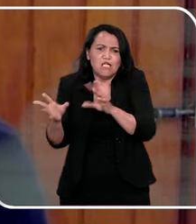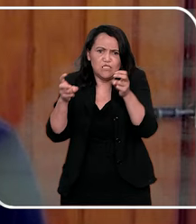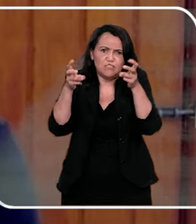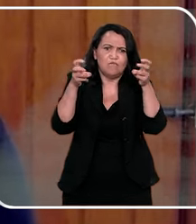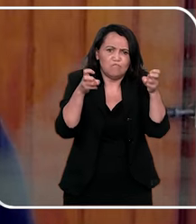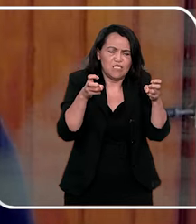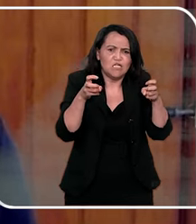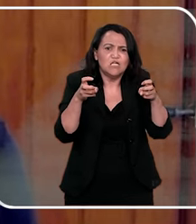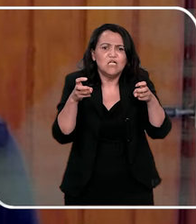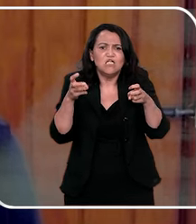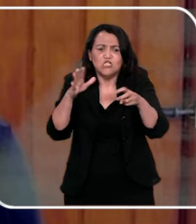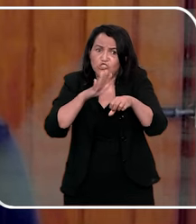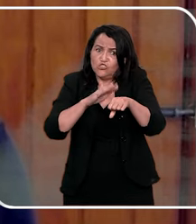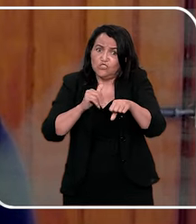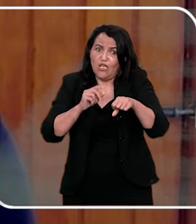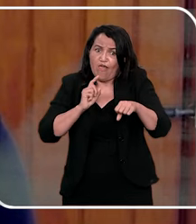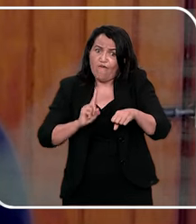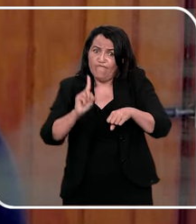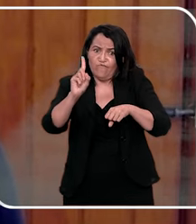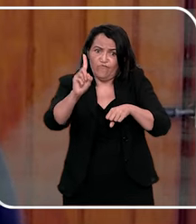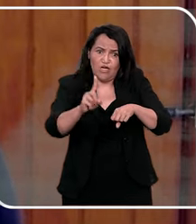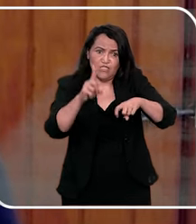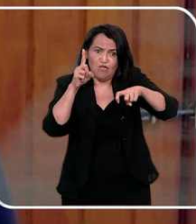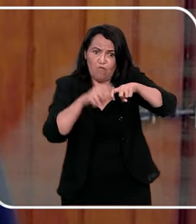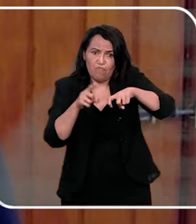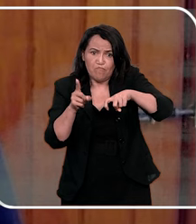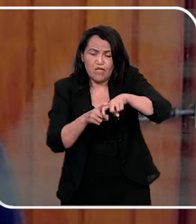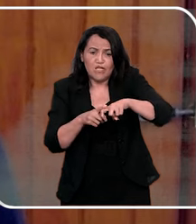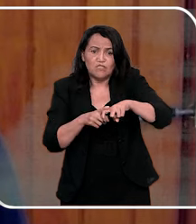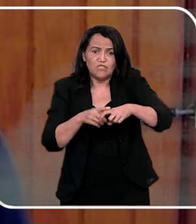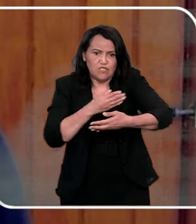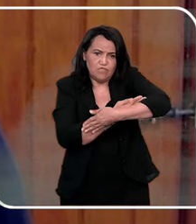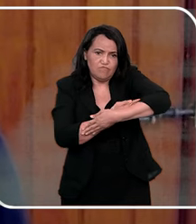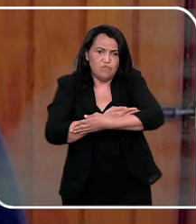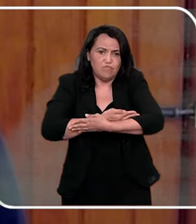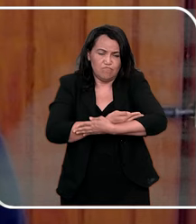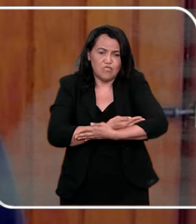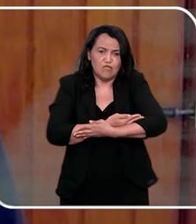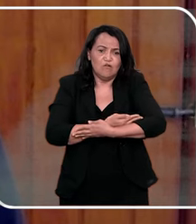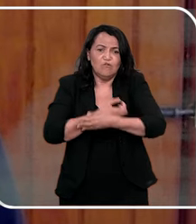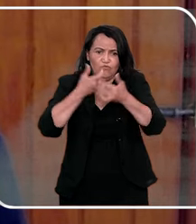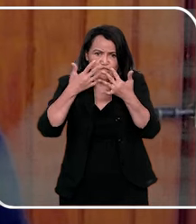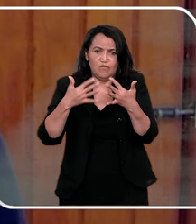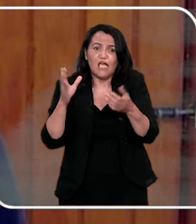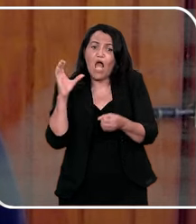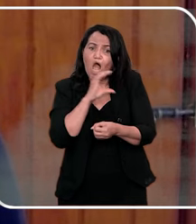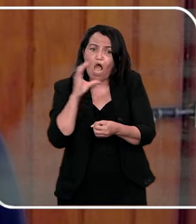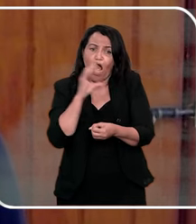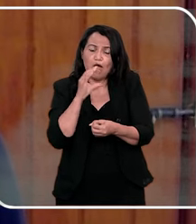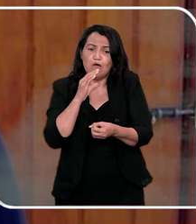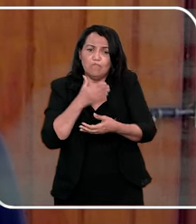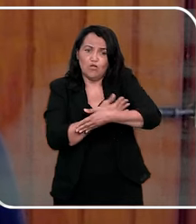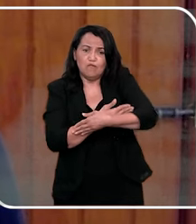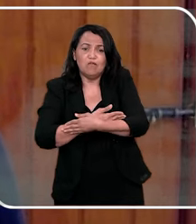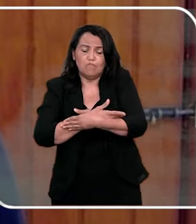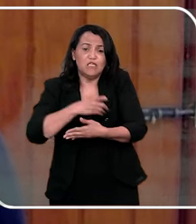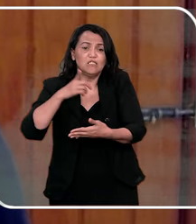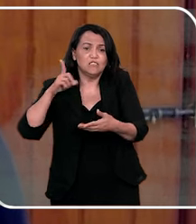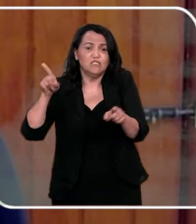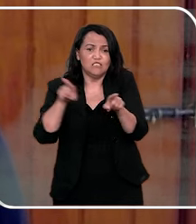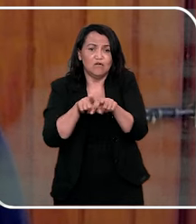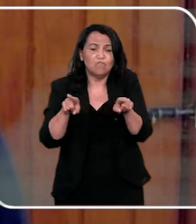aparente, também, vamos ficar atentos, levar ao médico pra ver o que é, e ficar atento, em bebês, eu vou falar